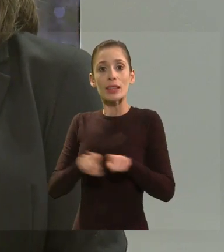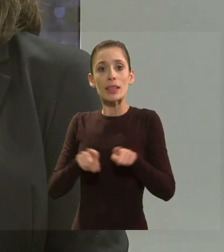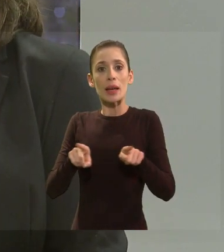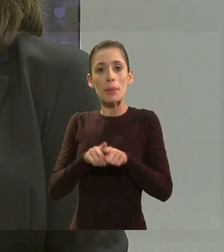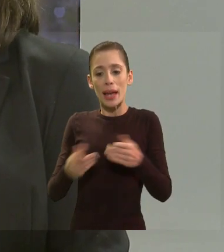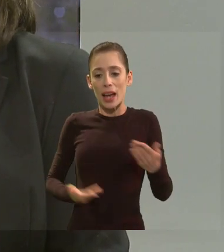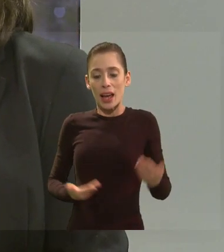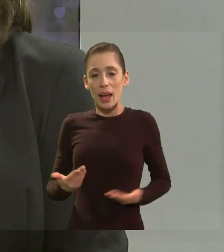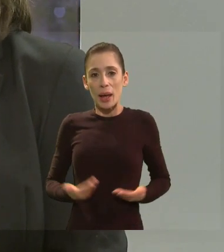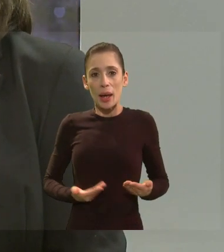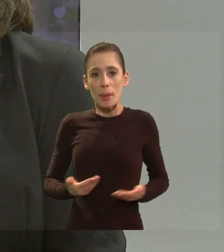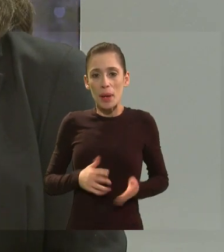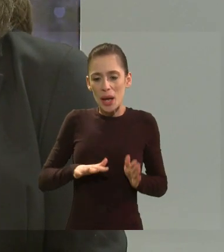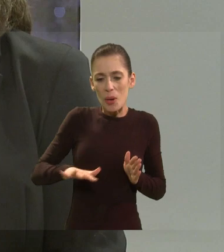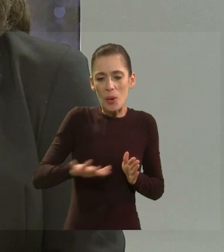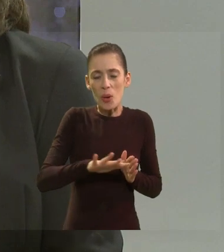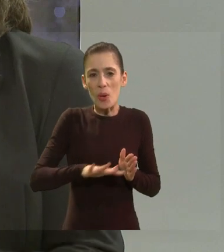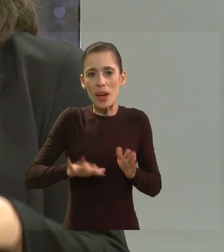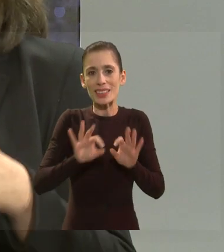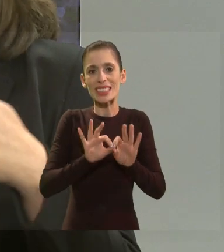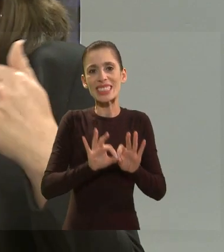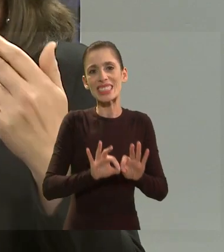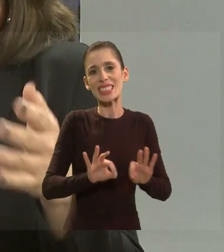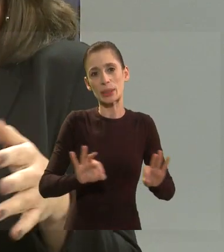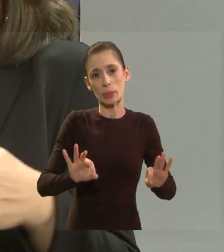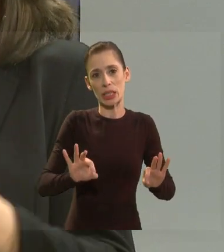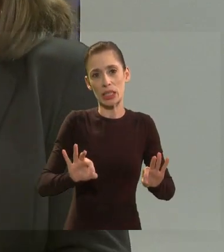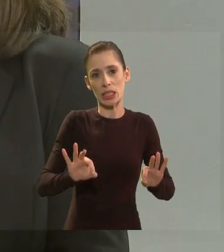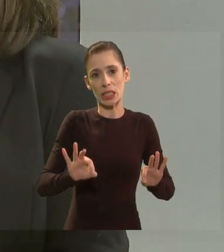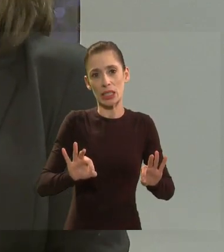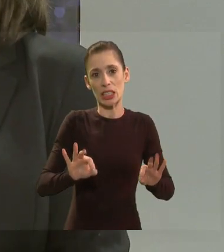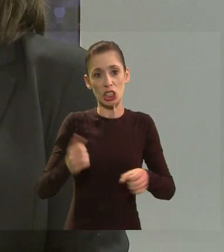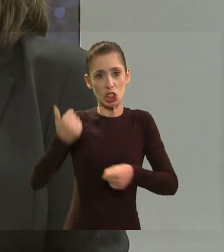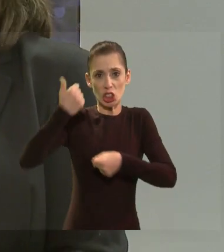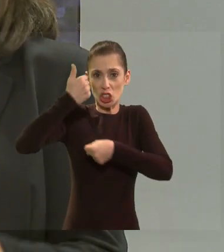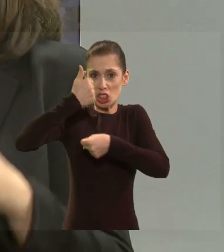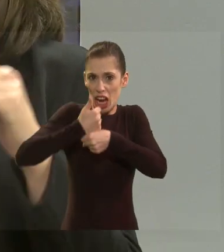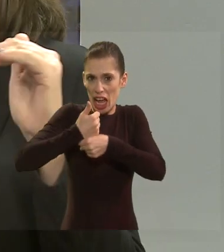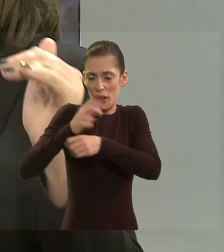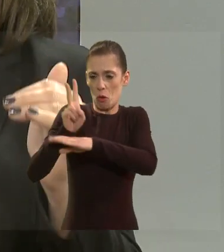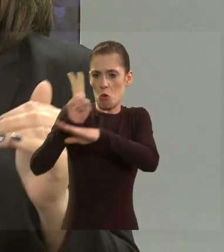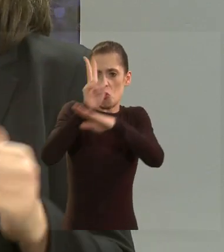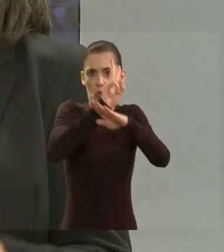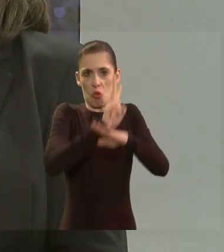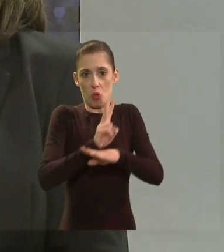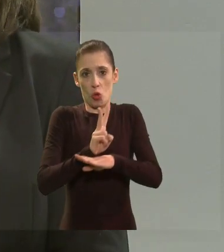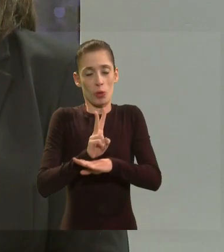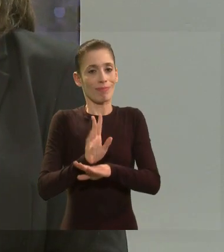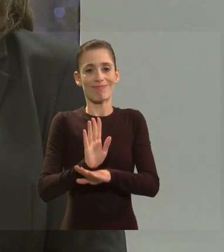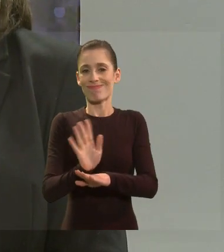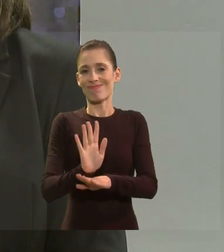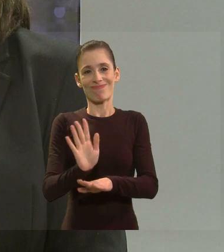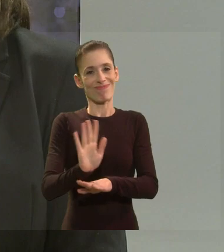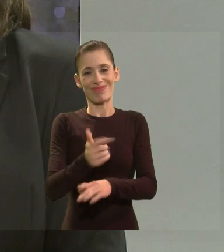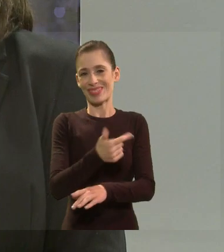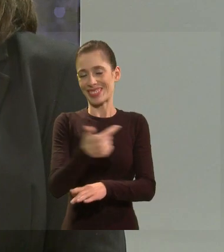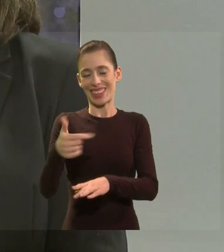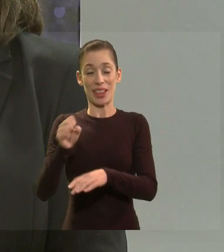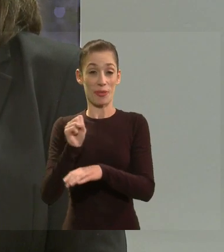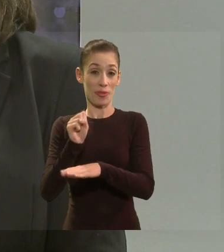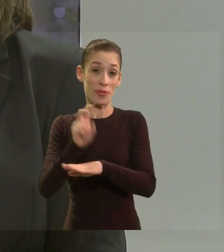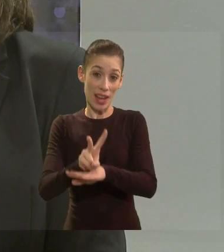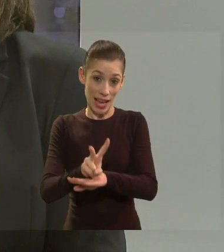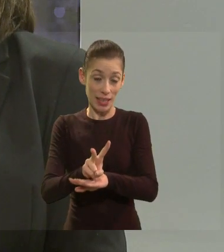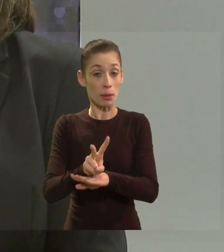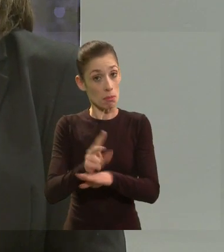menores. Dificilmente, exemplo, a carga de gerência ou cargos, assim, superiores, né, então isso volta,